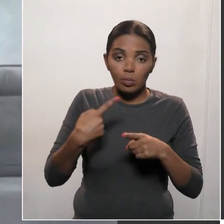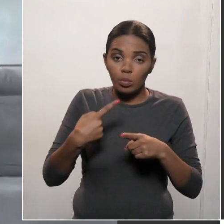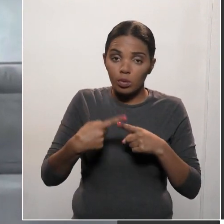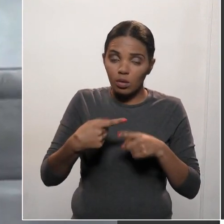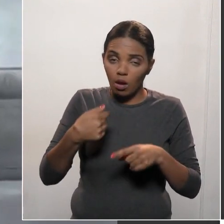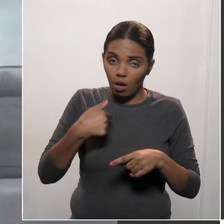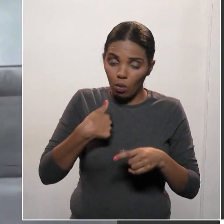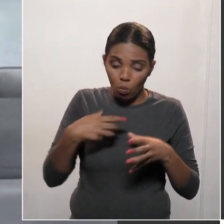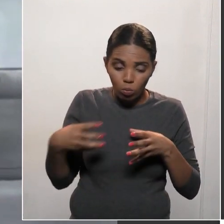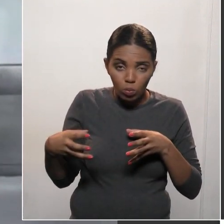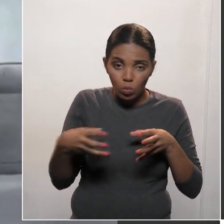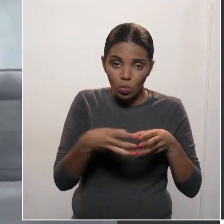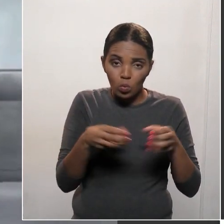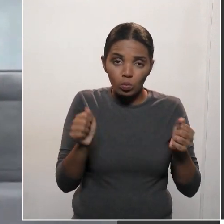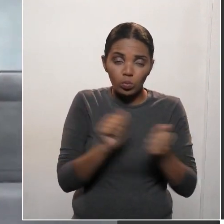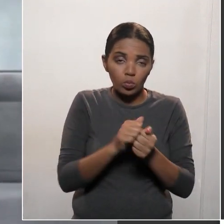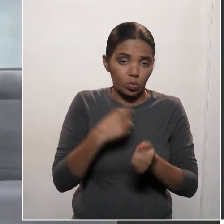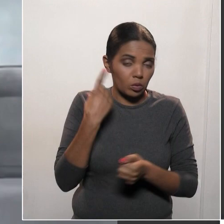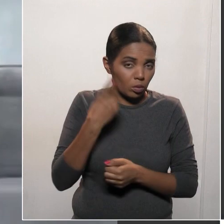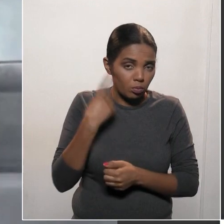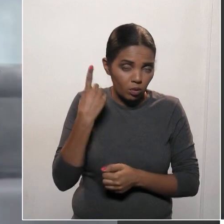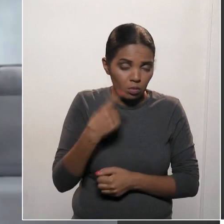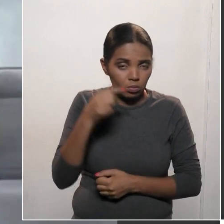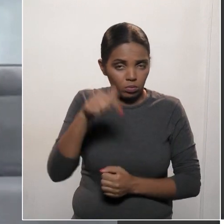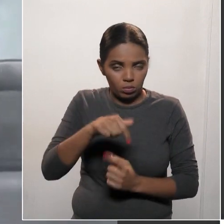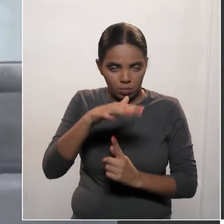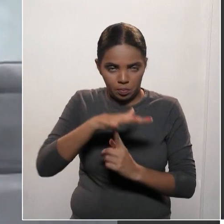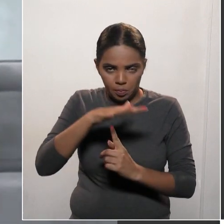legislativo tão importante quanto o nosso.